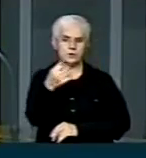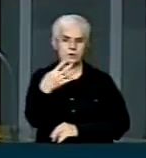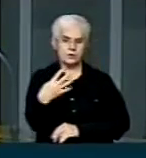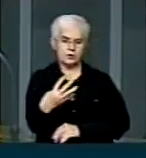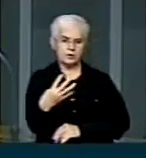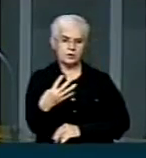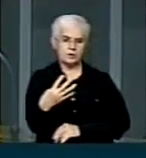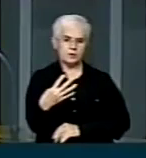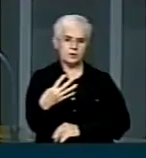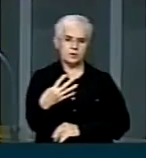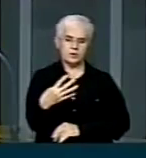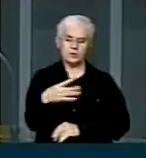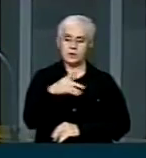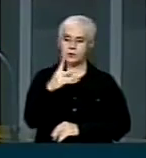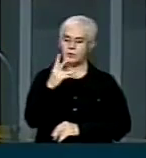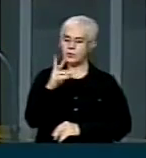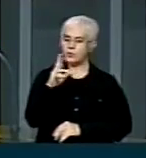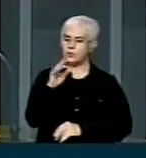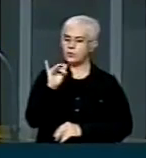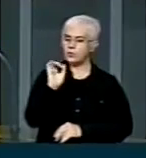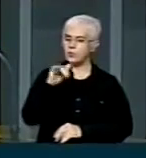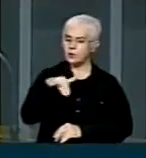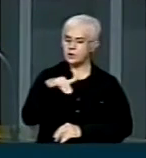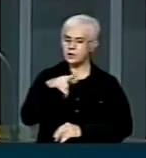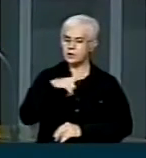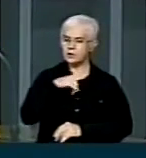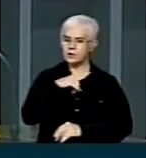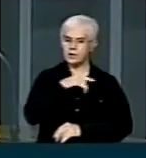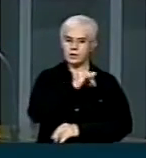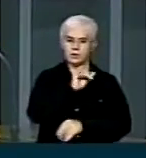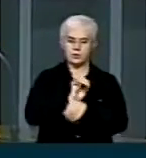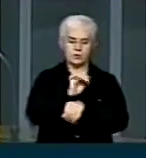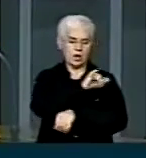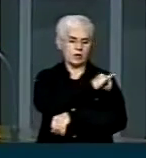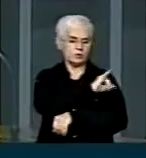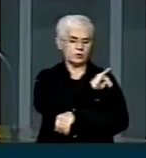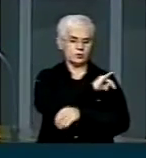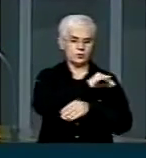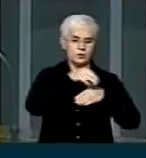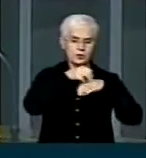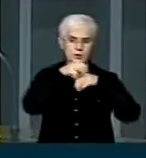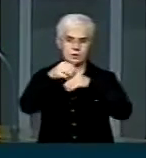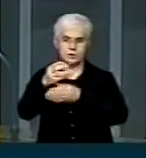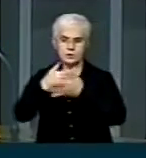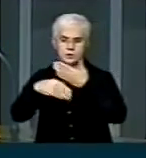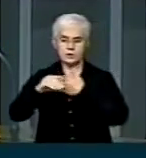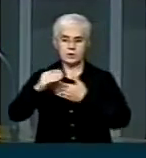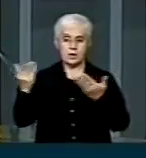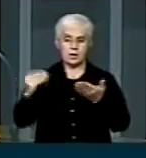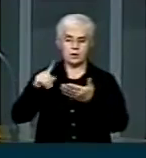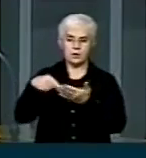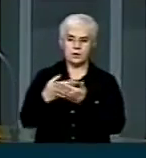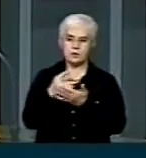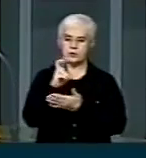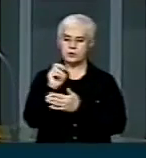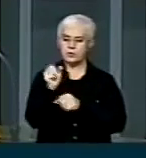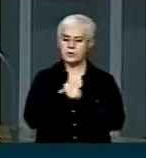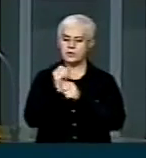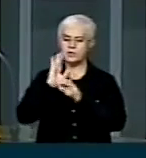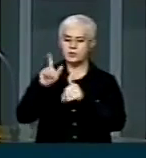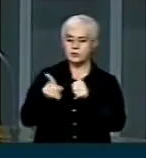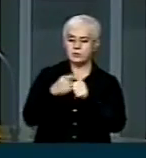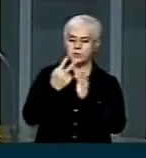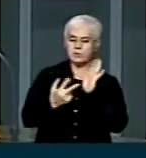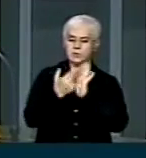quando o rim foi transportado no estado do Rio de Janeiro. Depois de 50 anos do primeiro transplante,